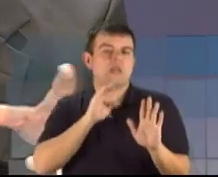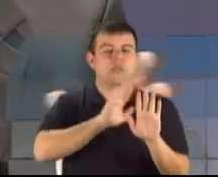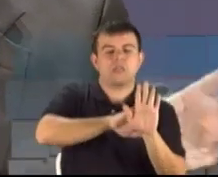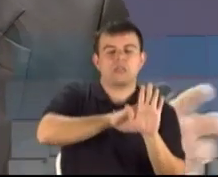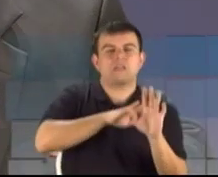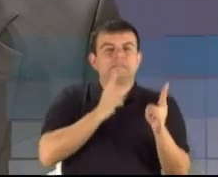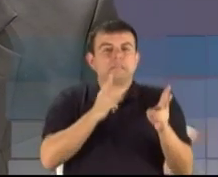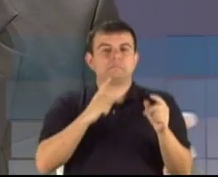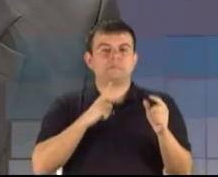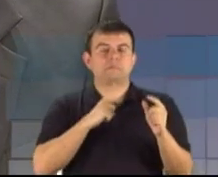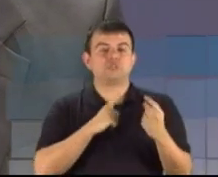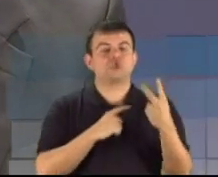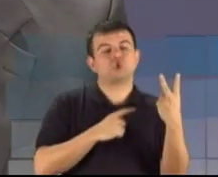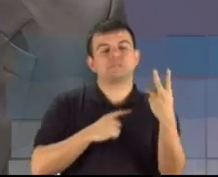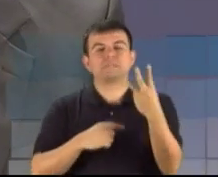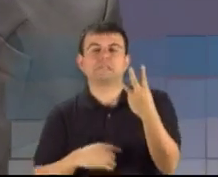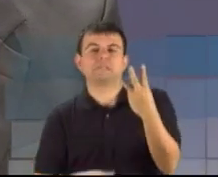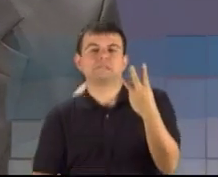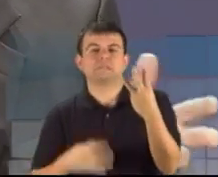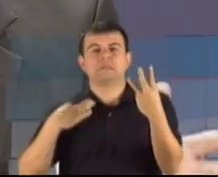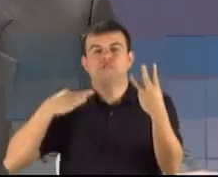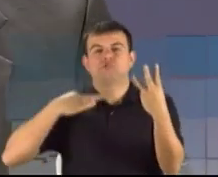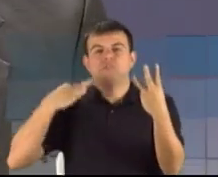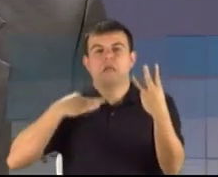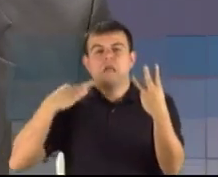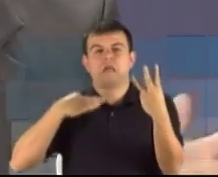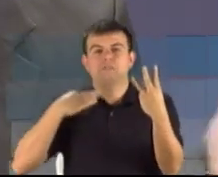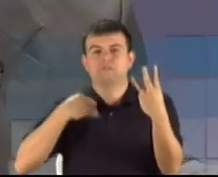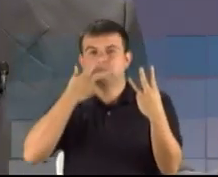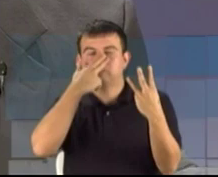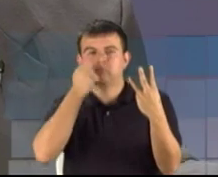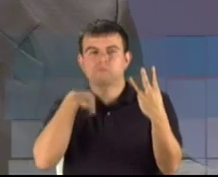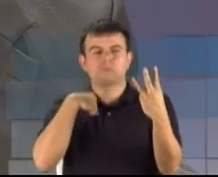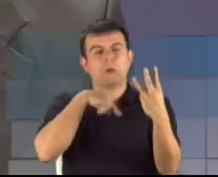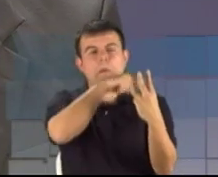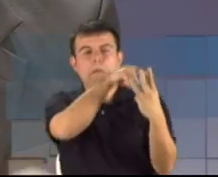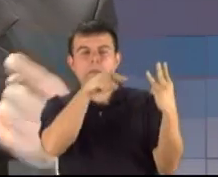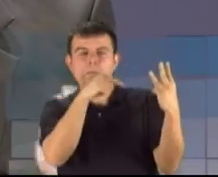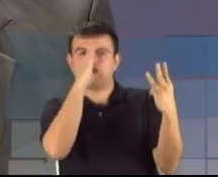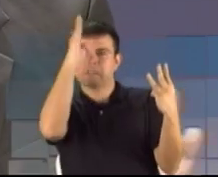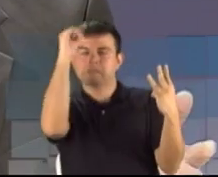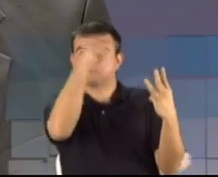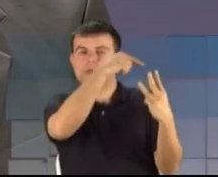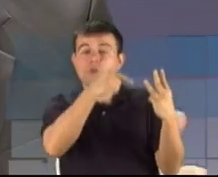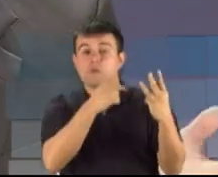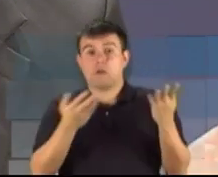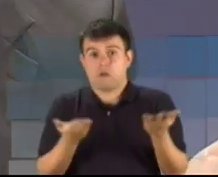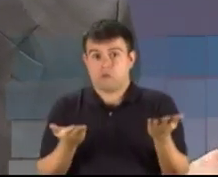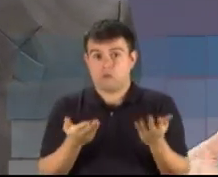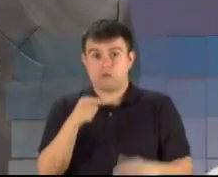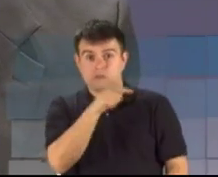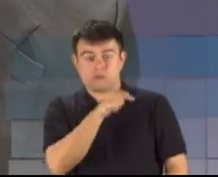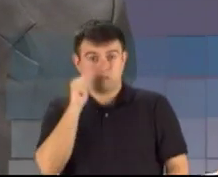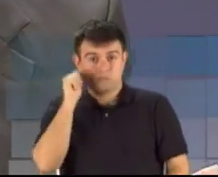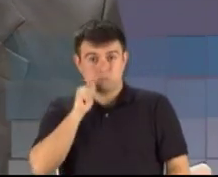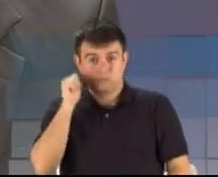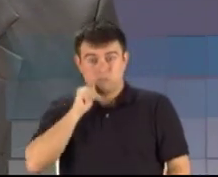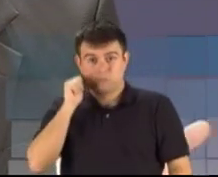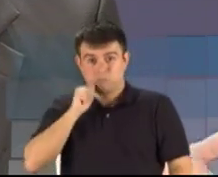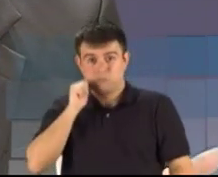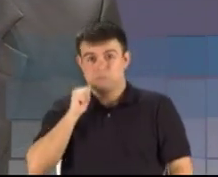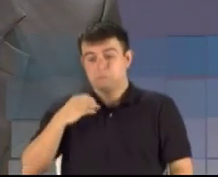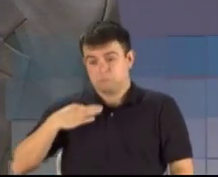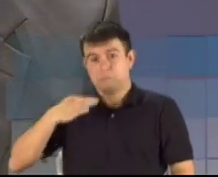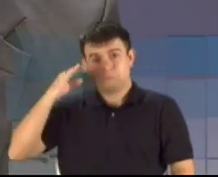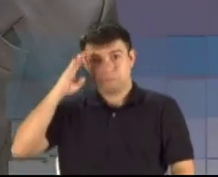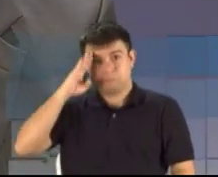candidatos, ou três no máximo, na berlinda. Acabamos de ouvir, inclusive, uma das principais candidatas do principal partido